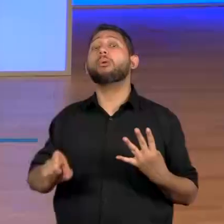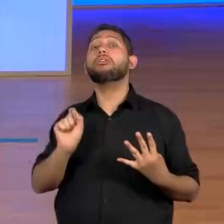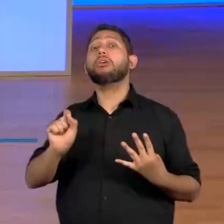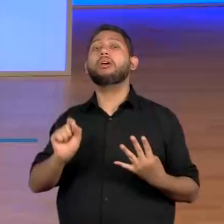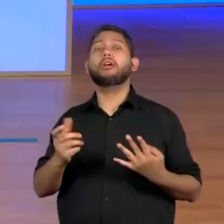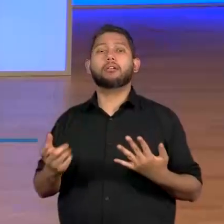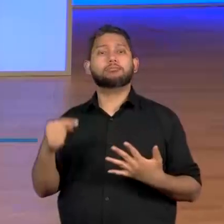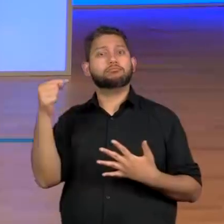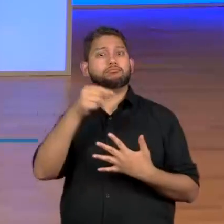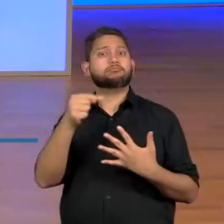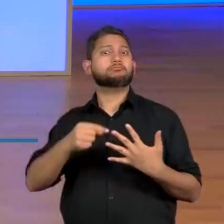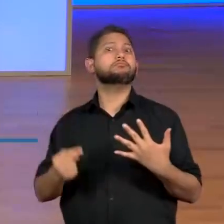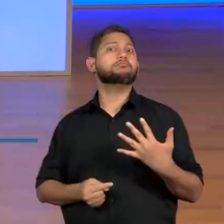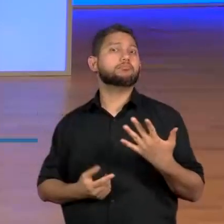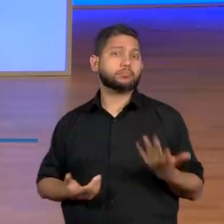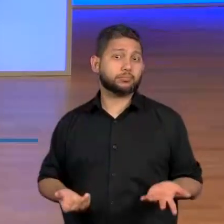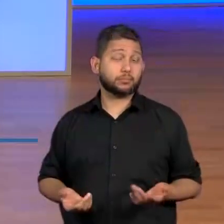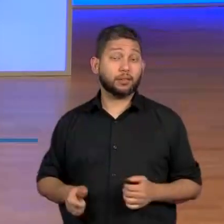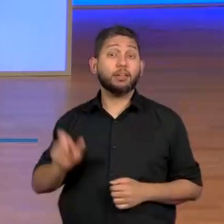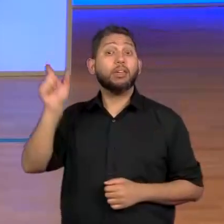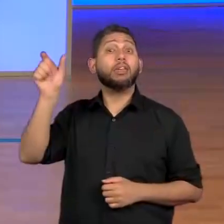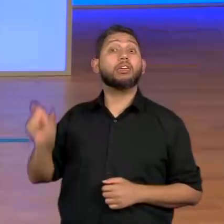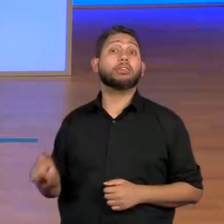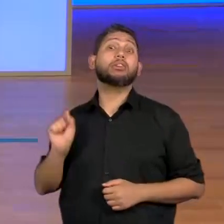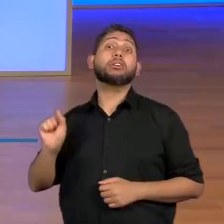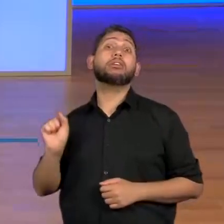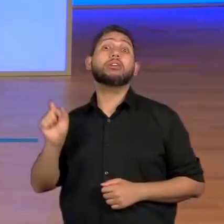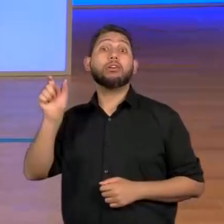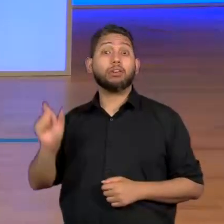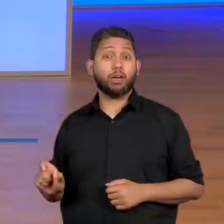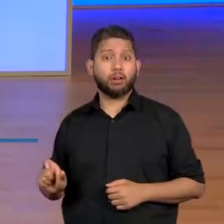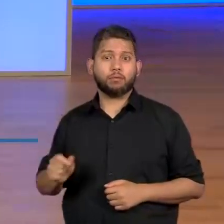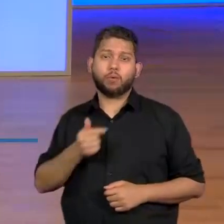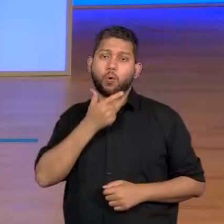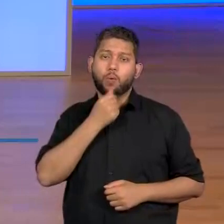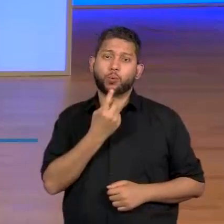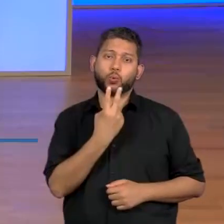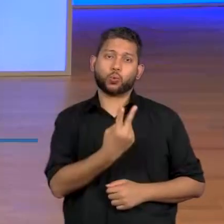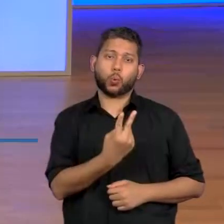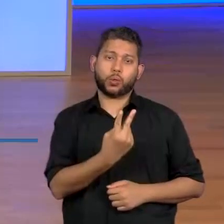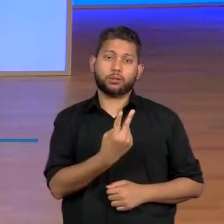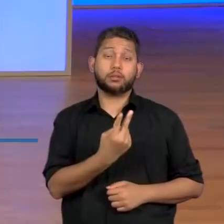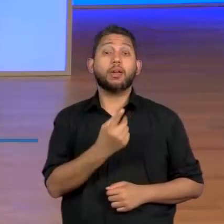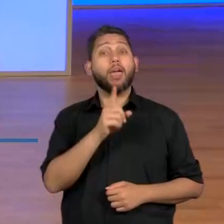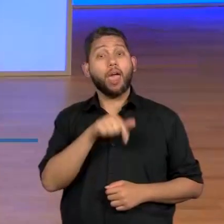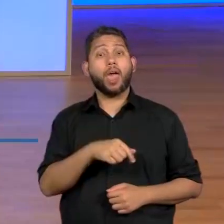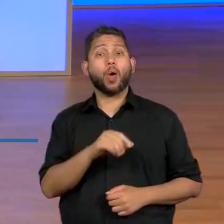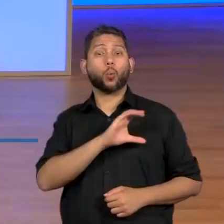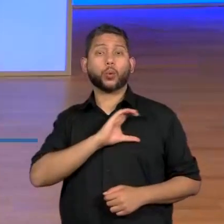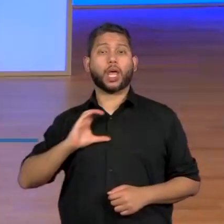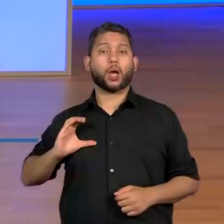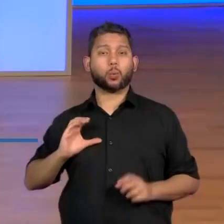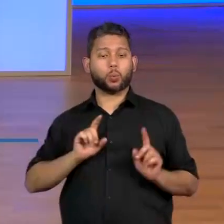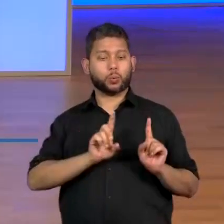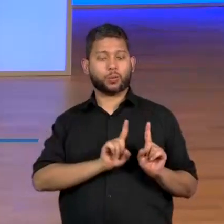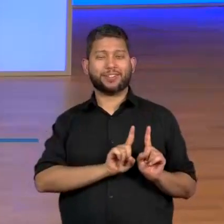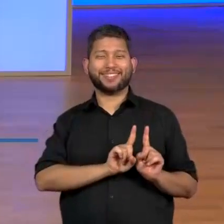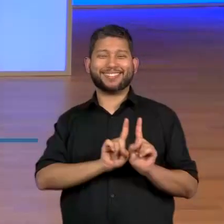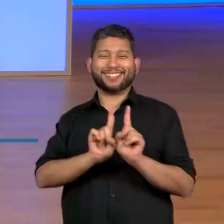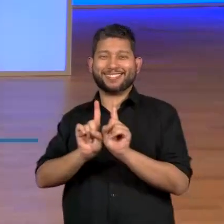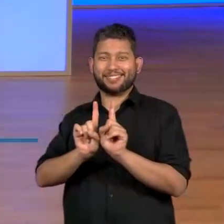né, Prô, que, por quem, a gente já sabe que foi por dois cunhados. Isso mesmo, dois cunhados, o